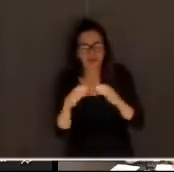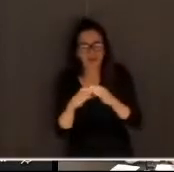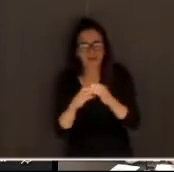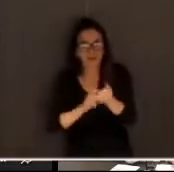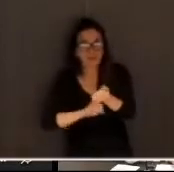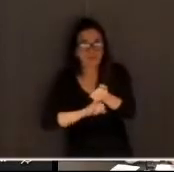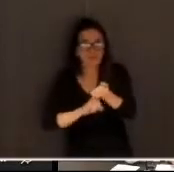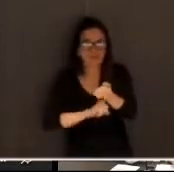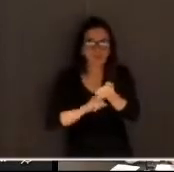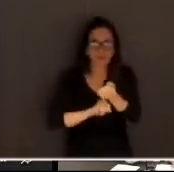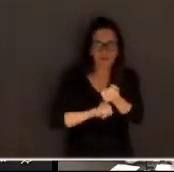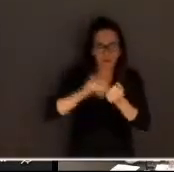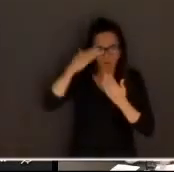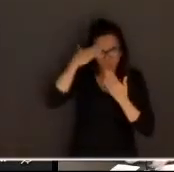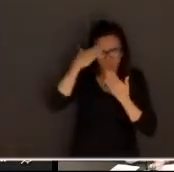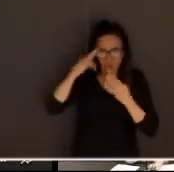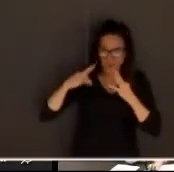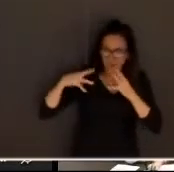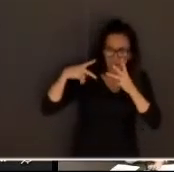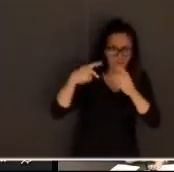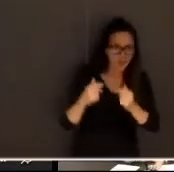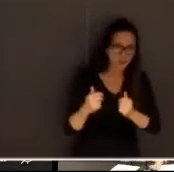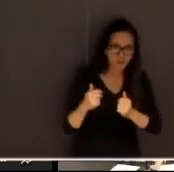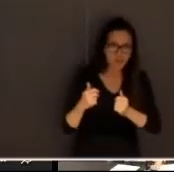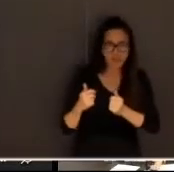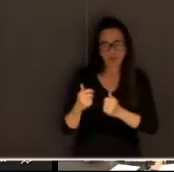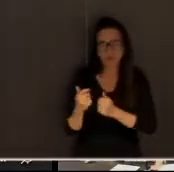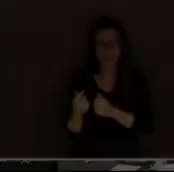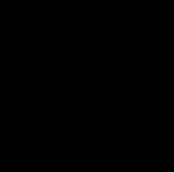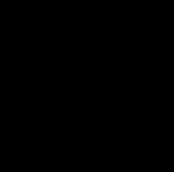muito pela atenção e devolvo a palavra a doutora Marcela